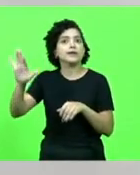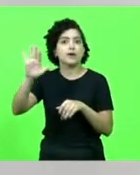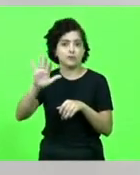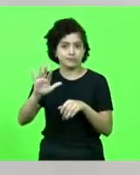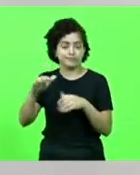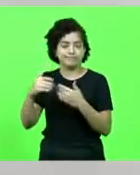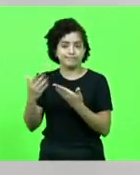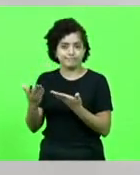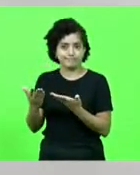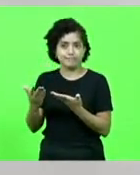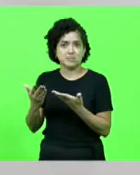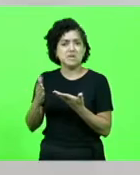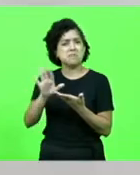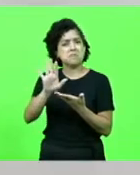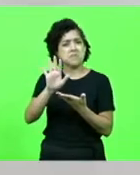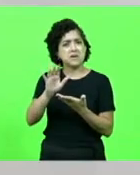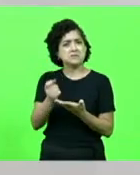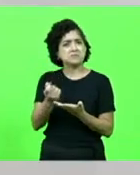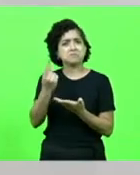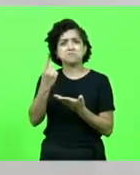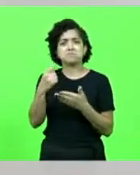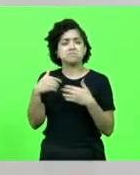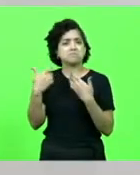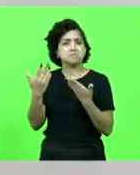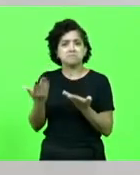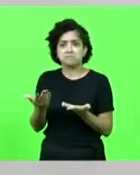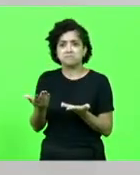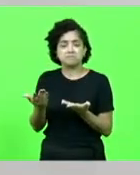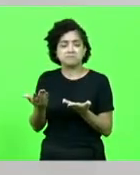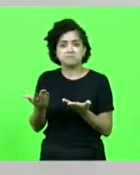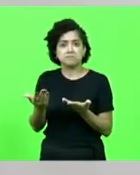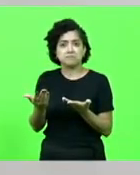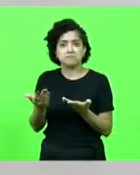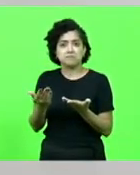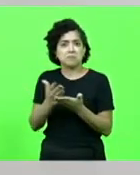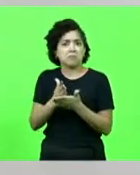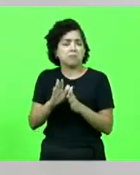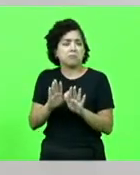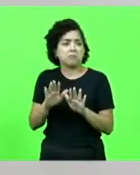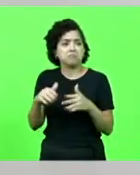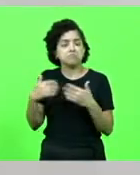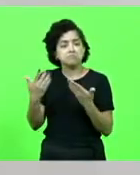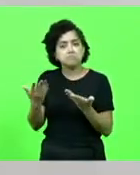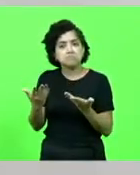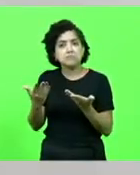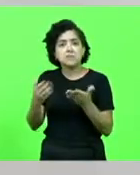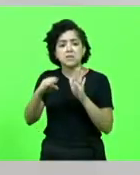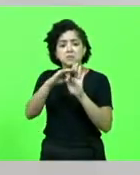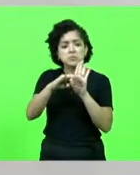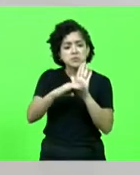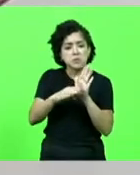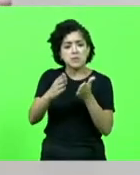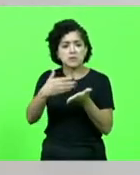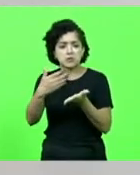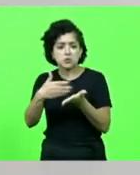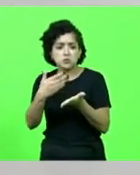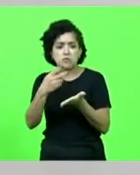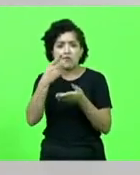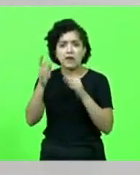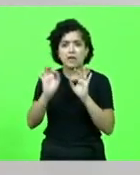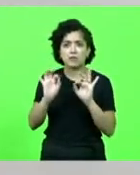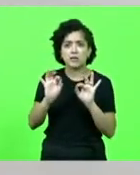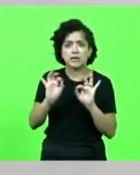Mas eu achei muito estranho que isso simplesmente morreu aqui. Depois saiu essa matéria, ninguém falou mais nada, tramitou,